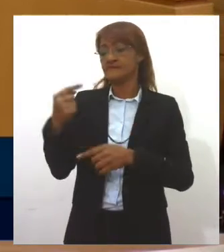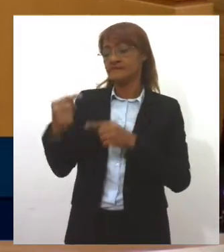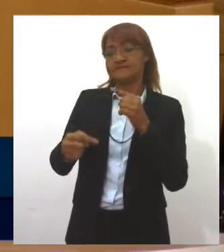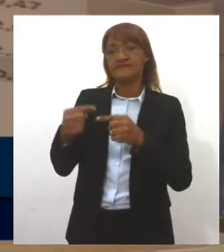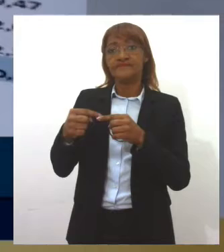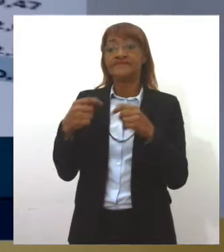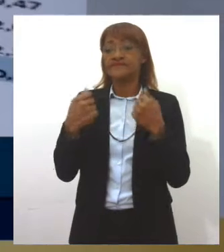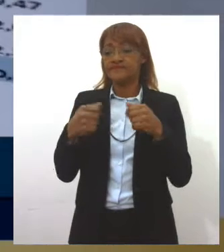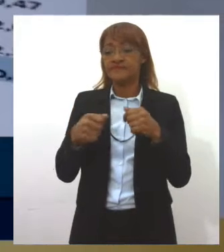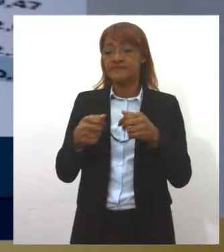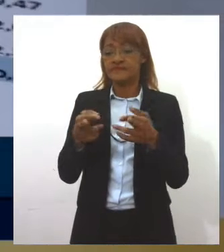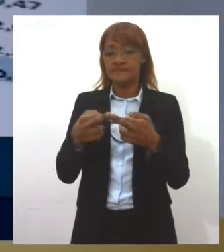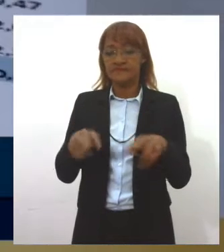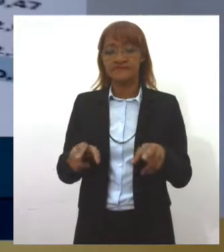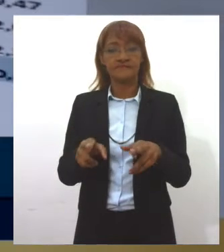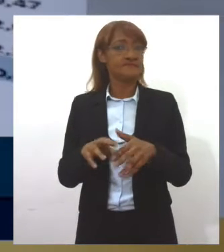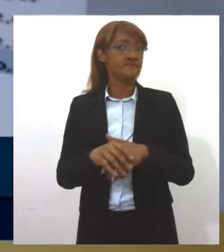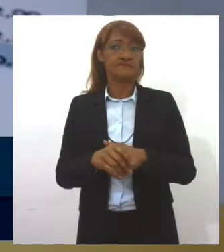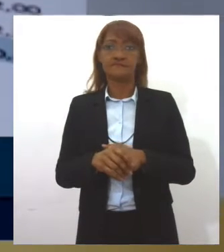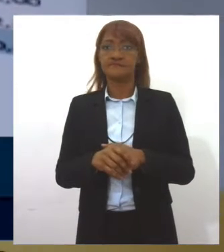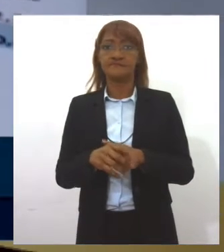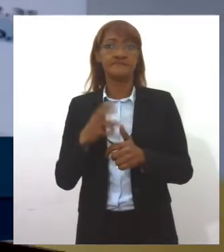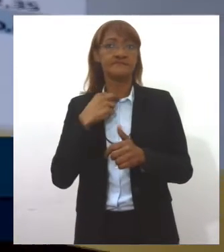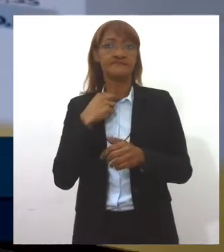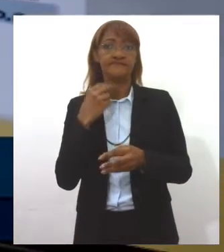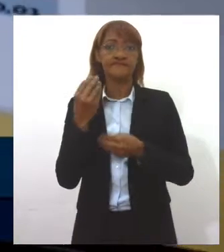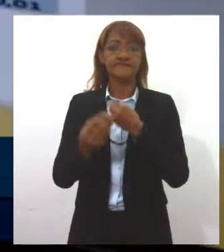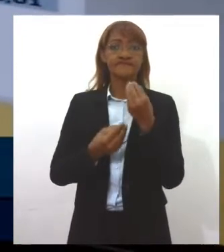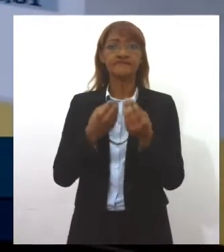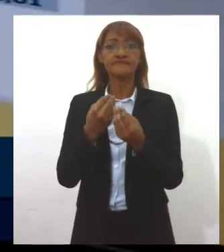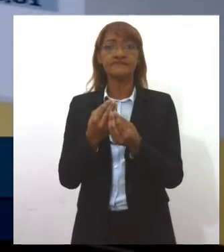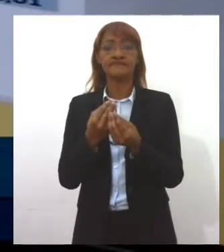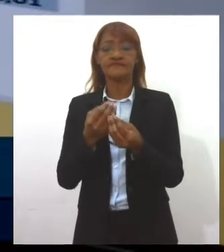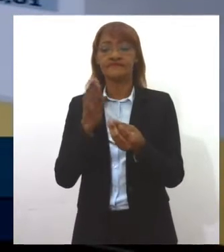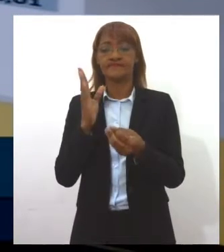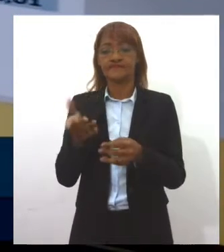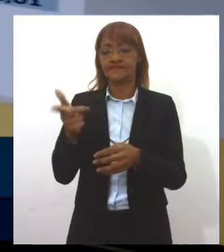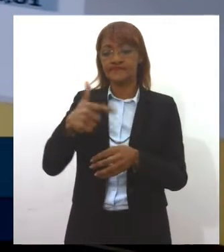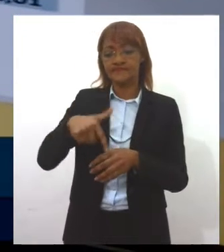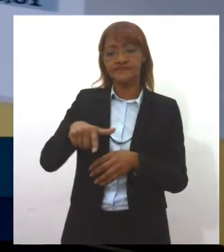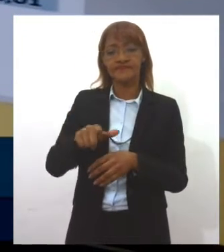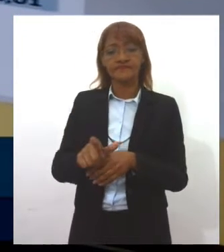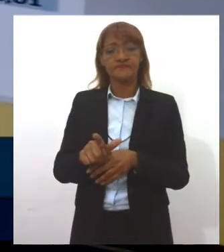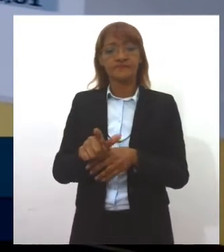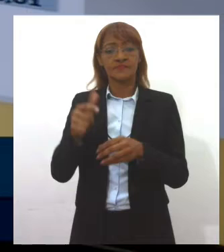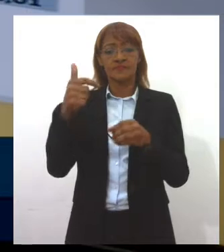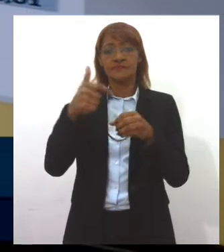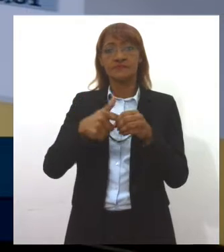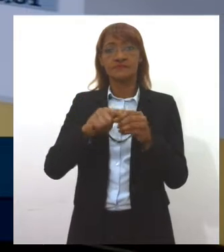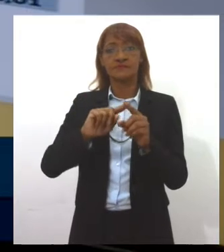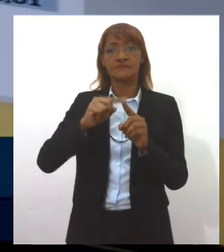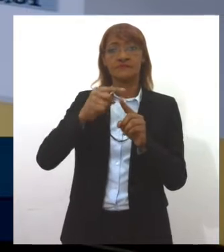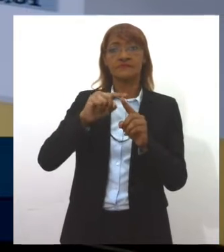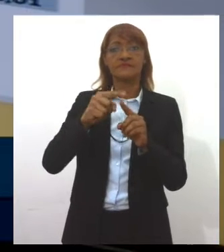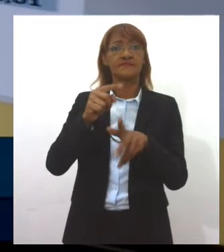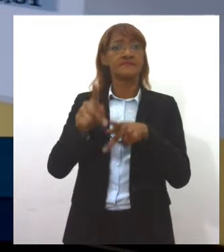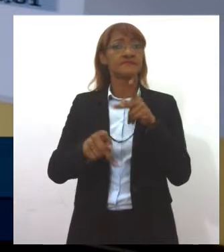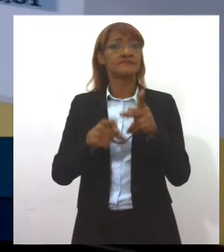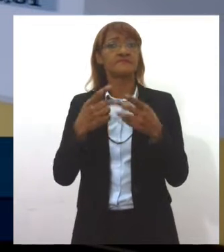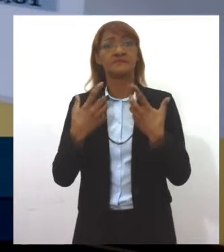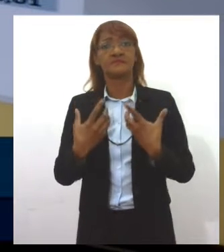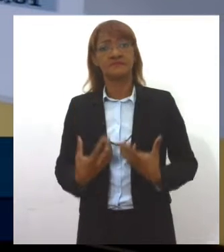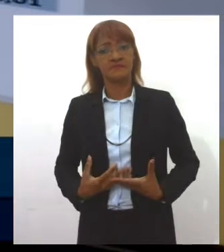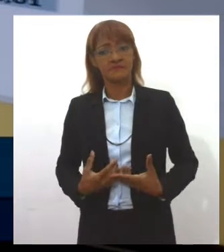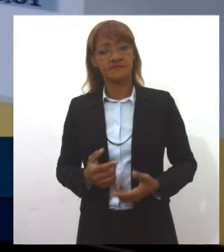revista. Não dá para cada 15 dias a Petrobras estar reajustando combustíveis. As pessoas já não aguentam mais isso.